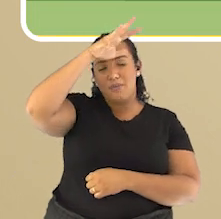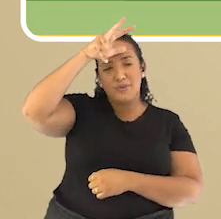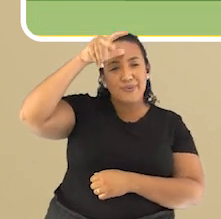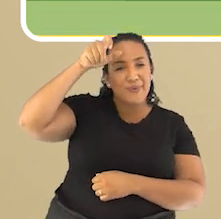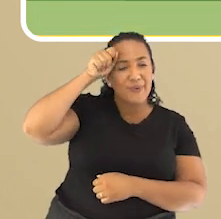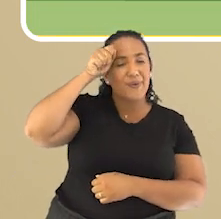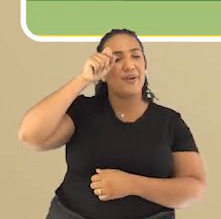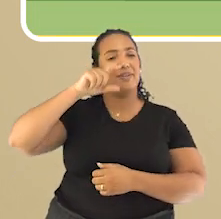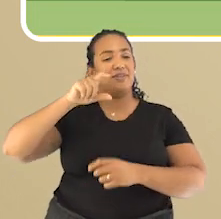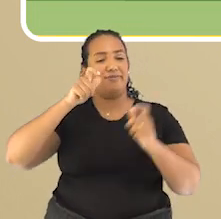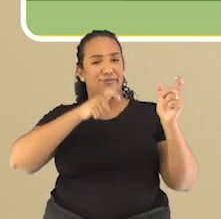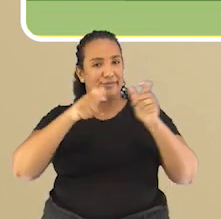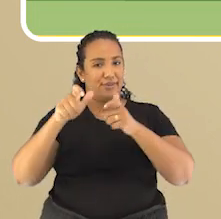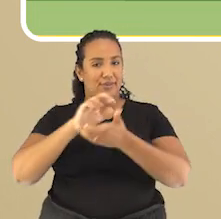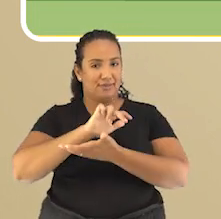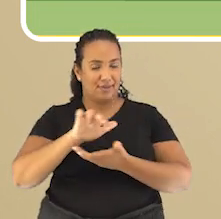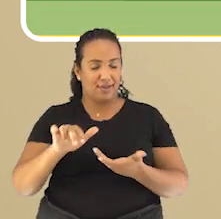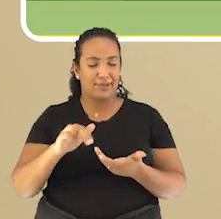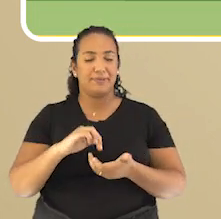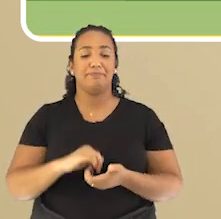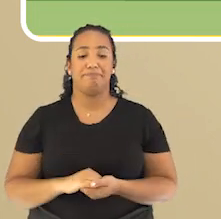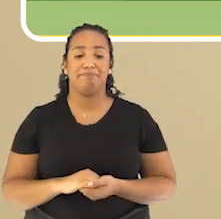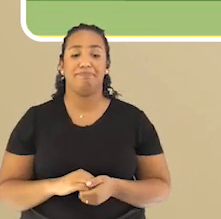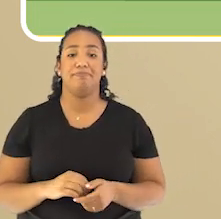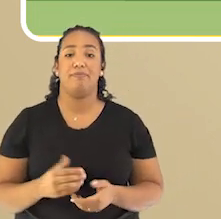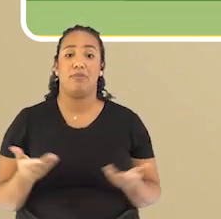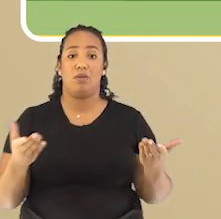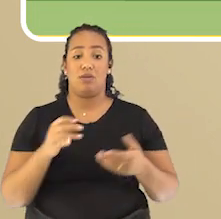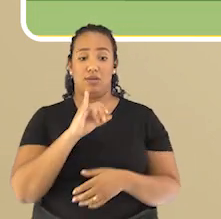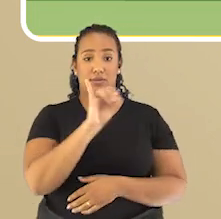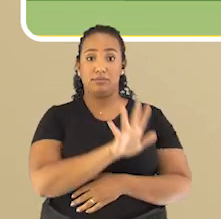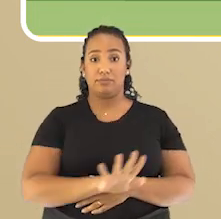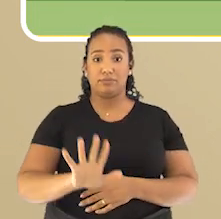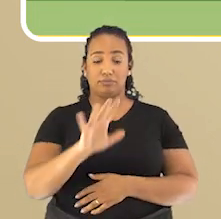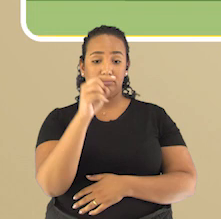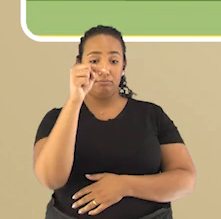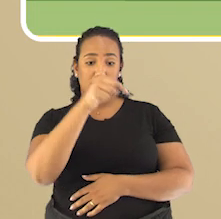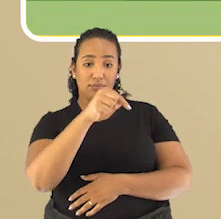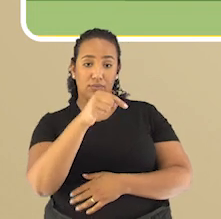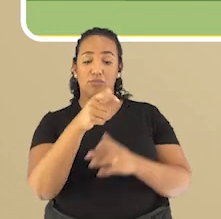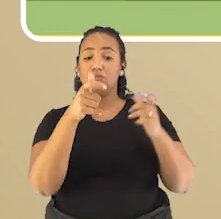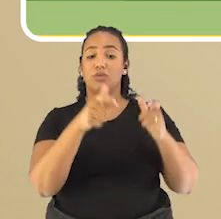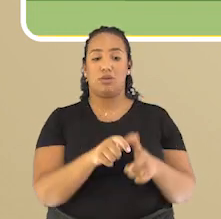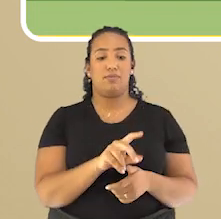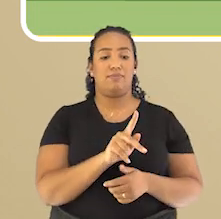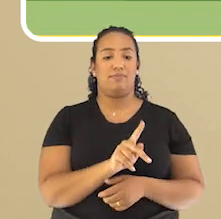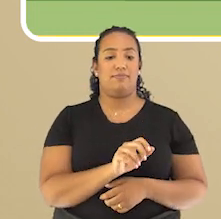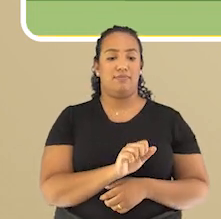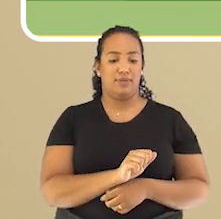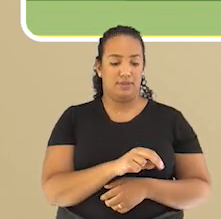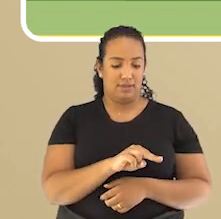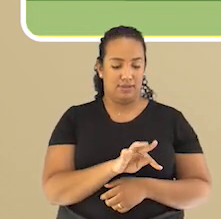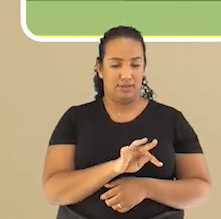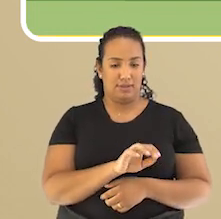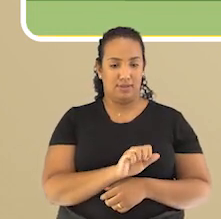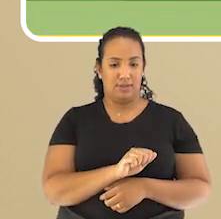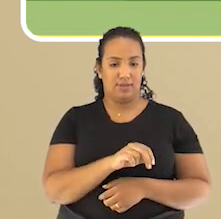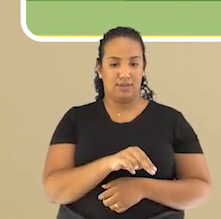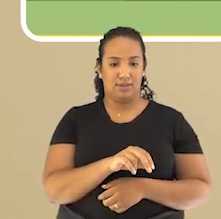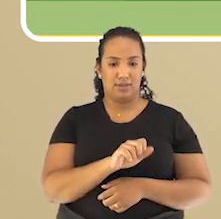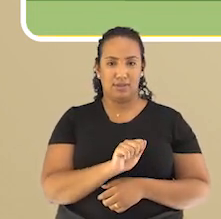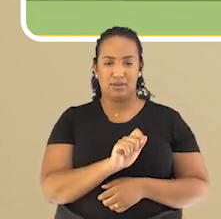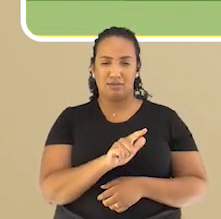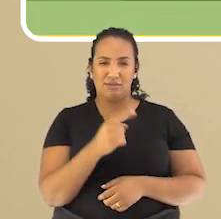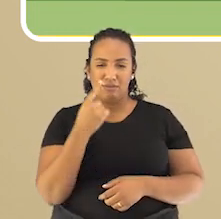Já na segunda imagem, nós temos aí o Pantanal, que é marcado por várias áreas alagadas.